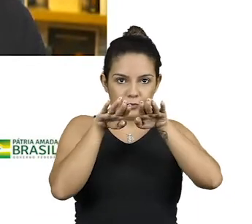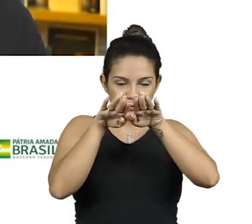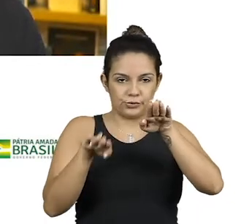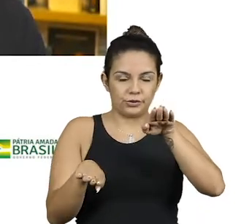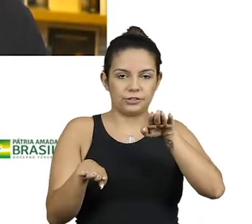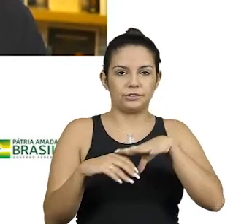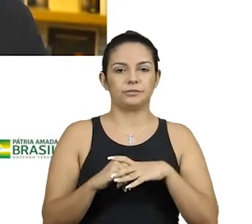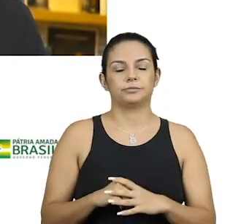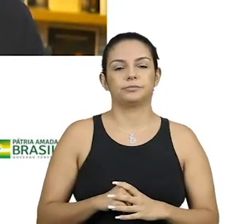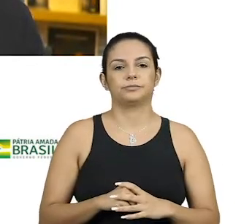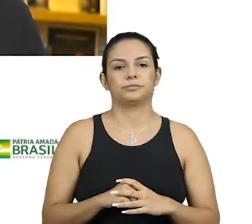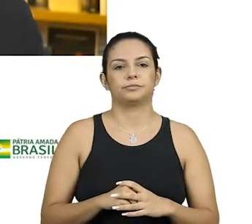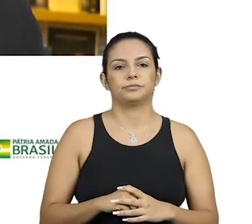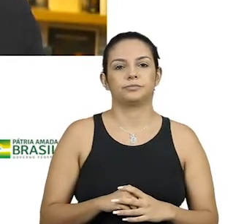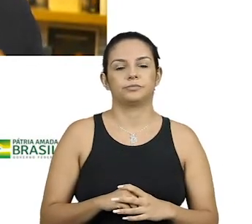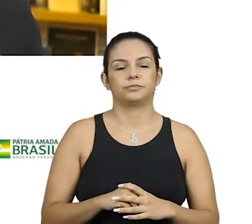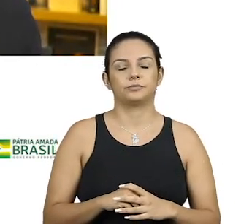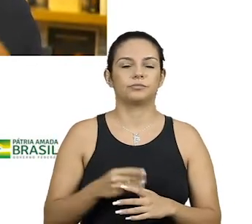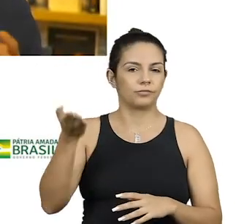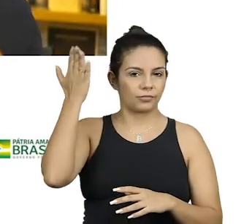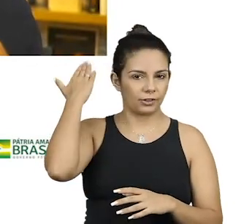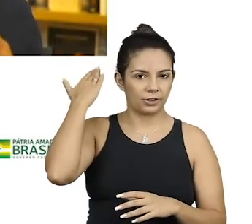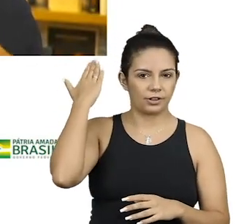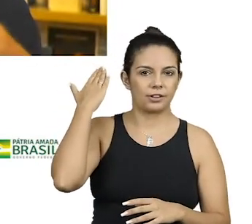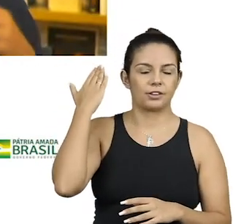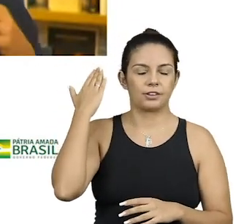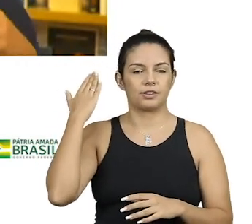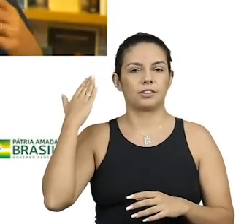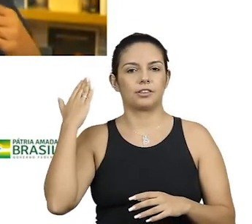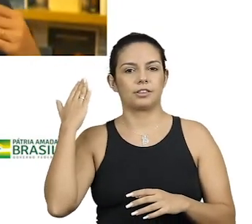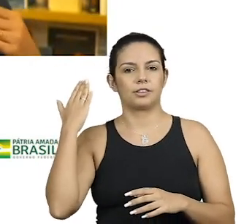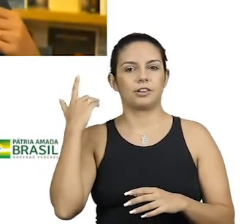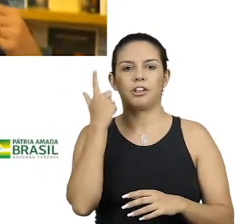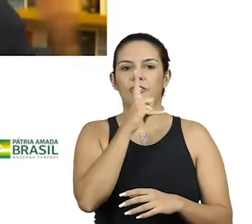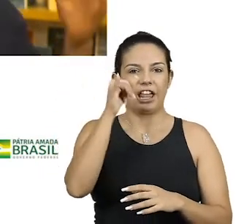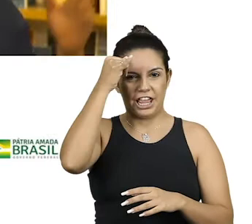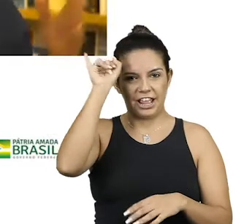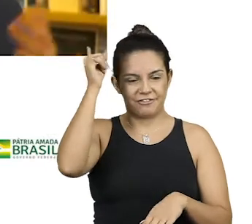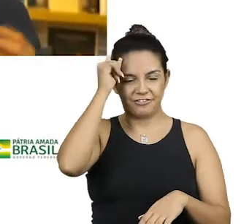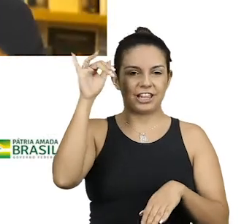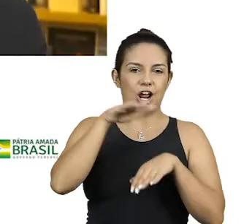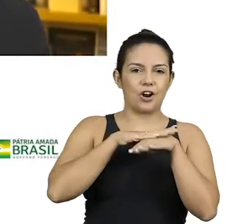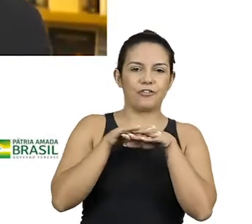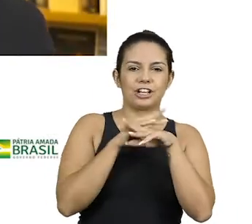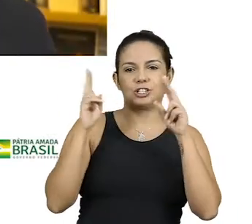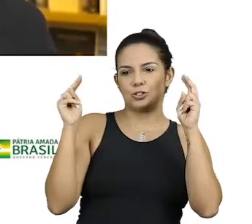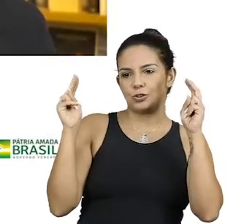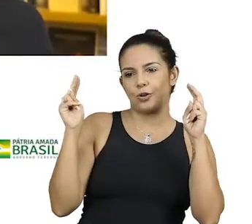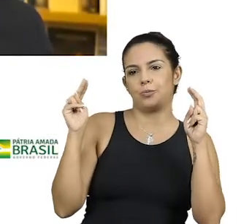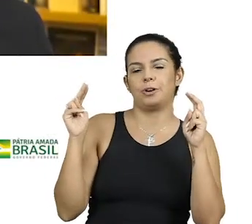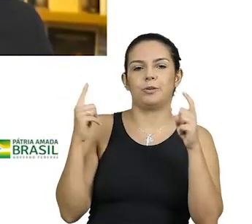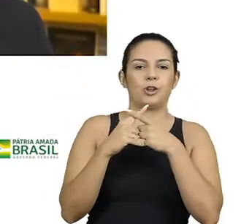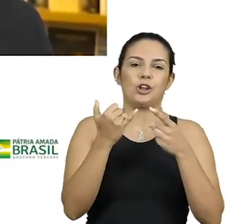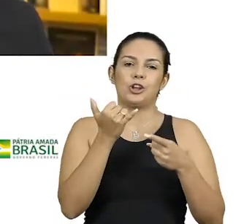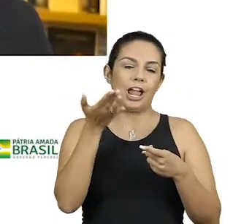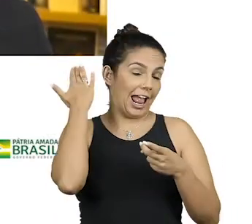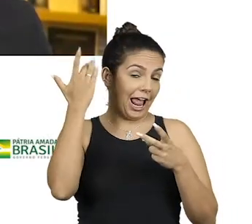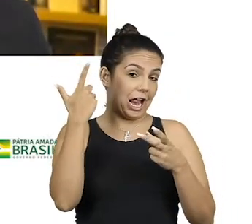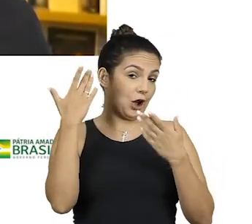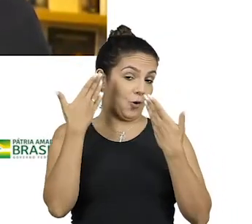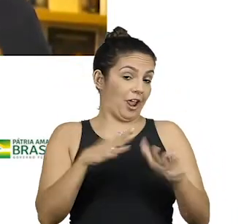conseguia evitar, ou pelas desculpas da falta de tempo, ou pela simples